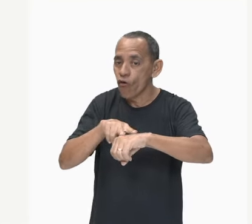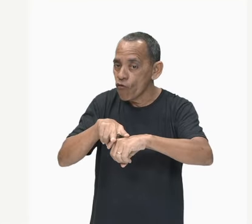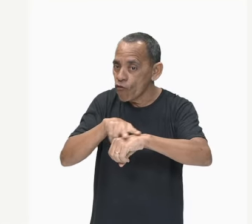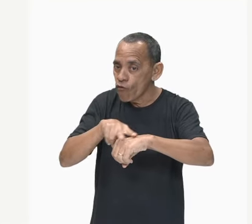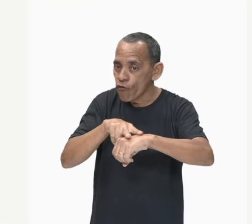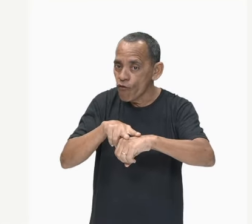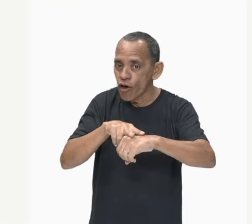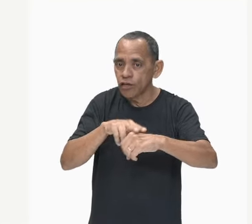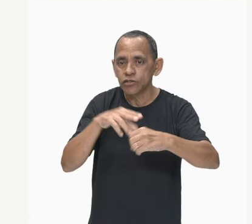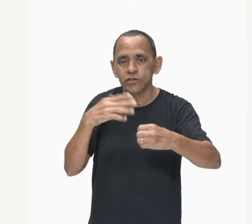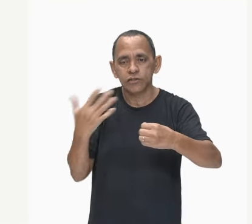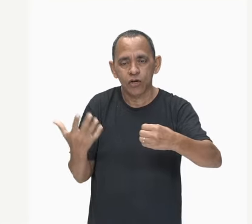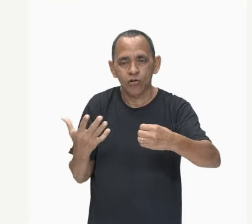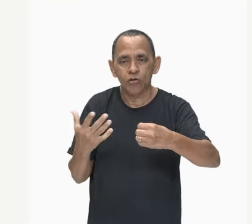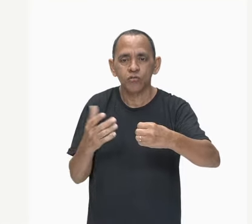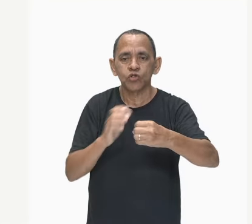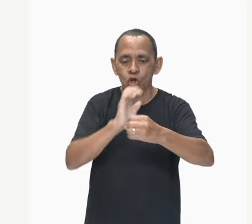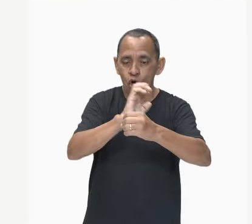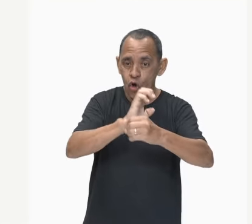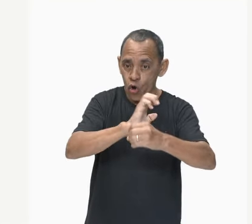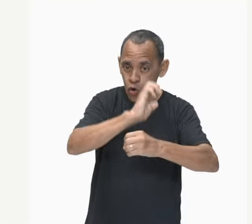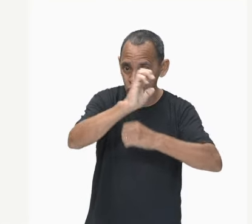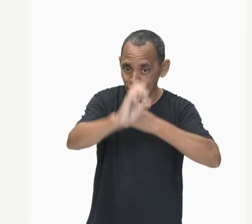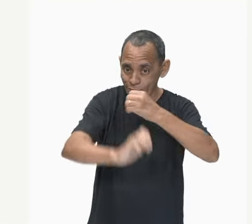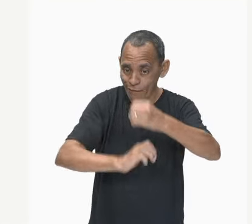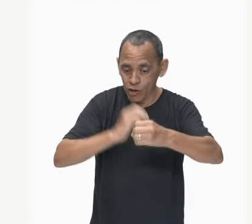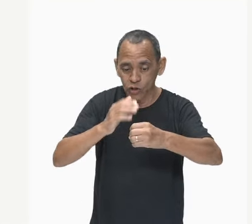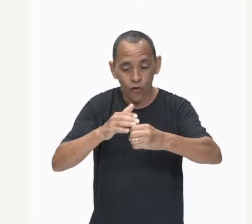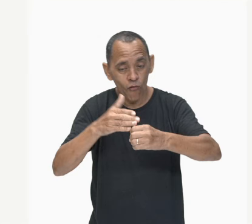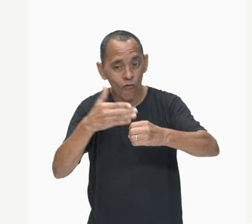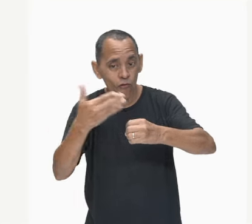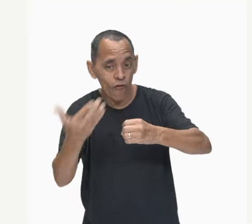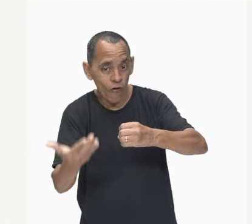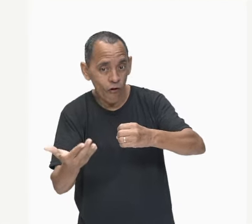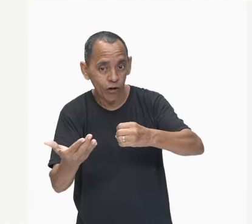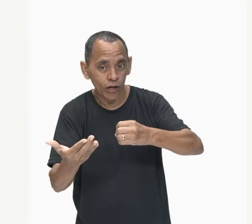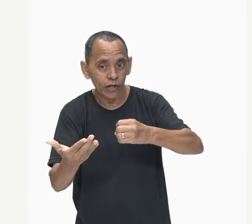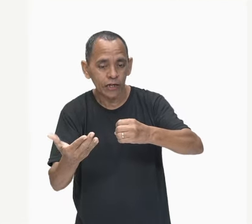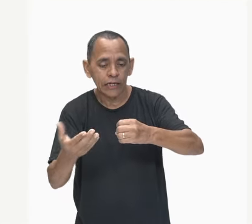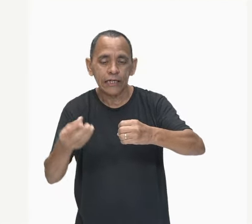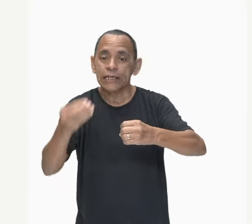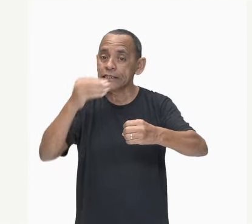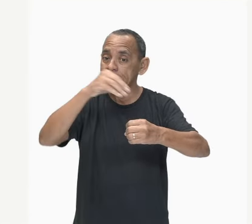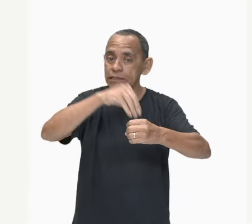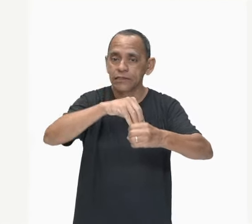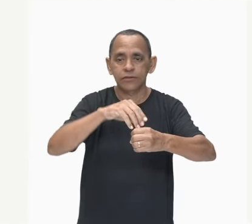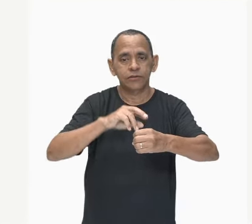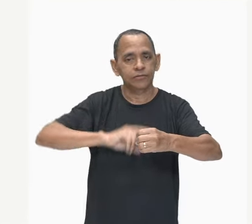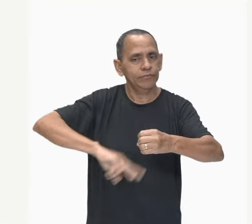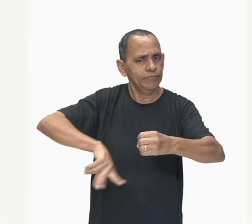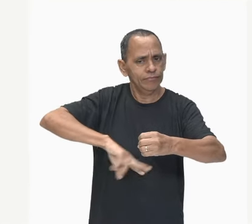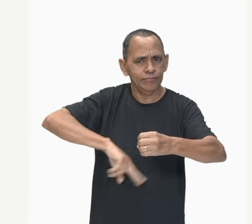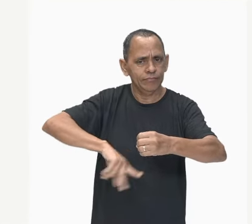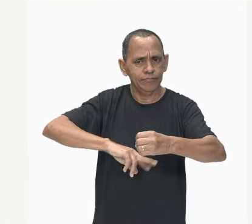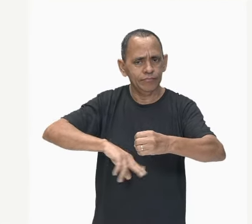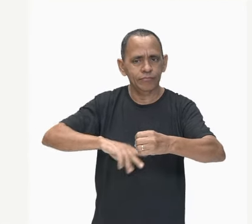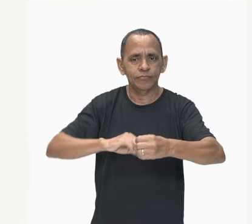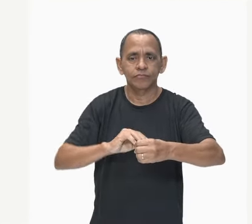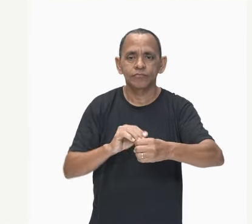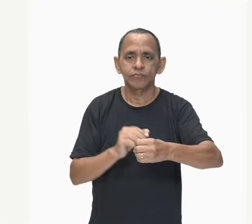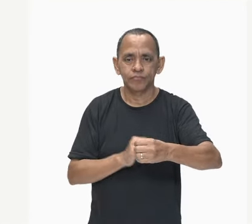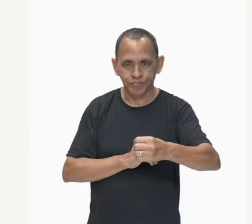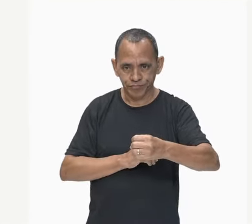eu tenho aqui que os elétrons estão fora, né, do átomo, ele é dividido em eletrosfera e o núcleo.